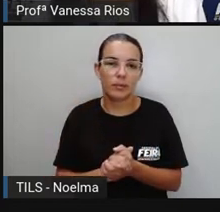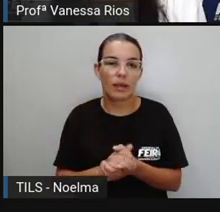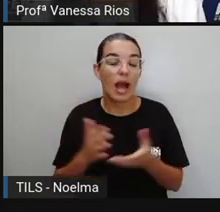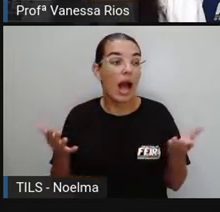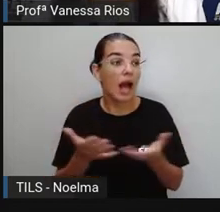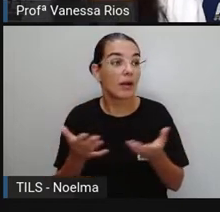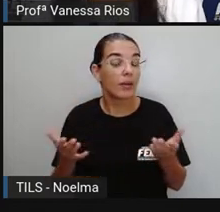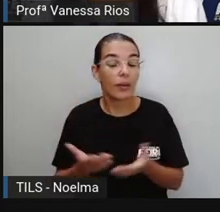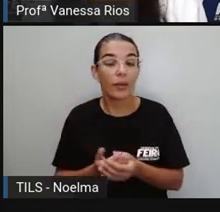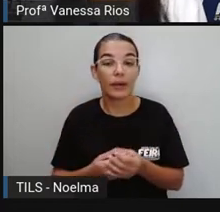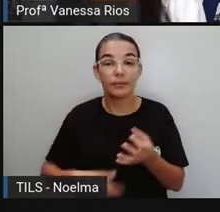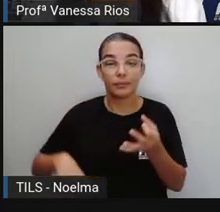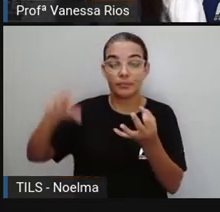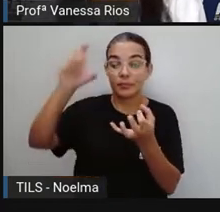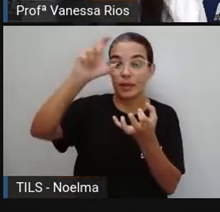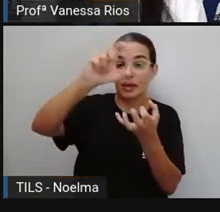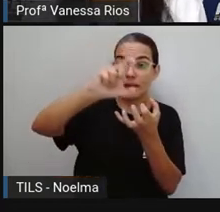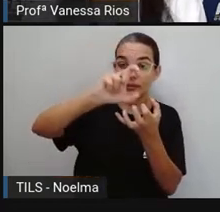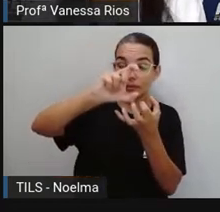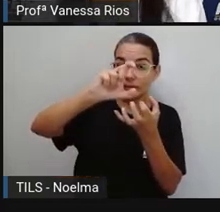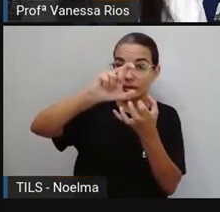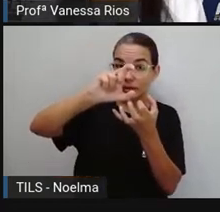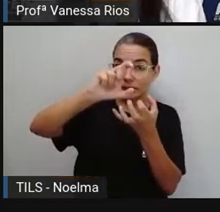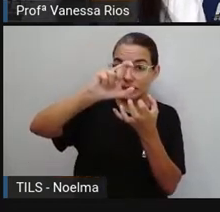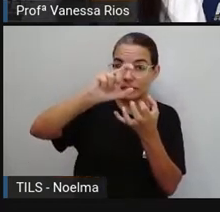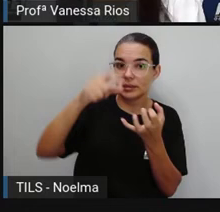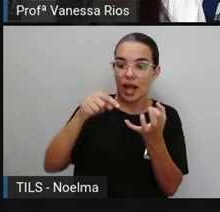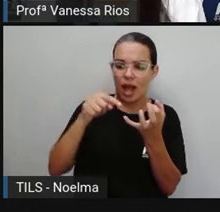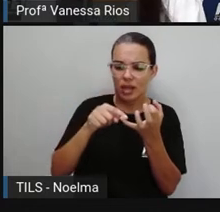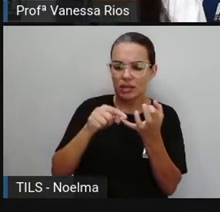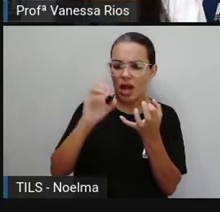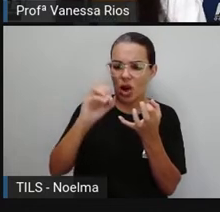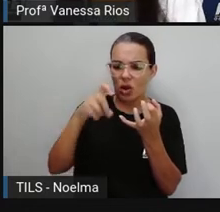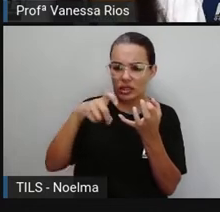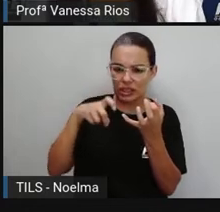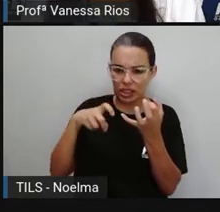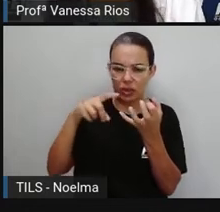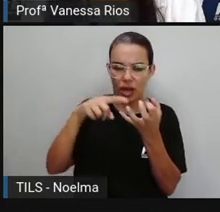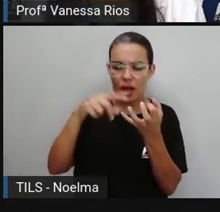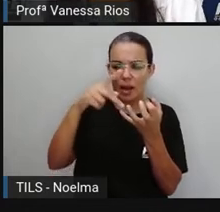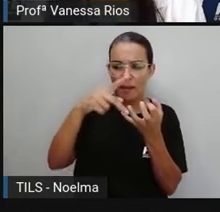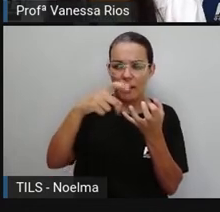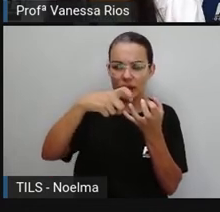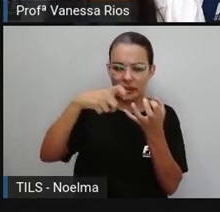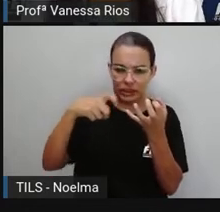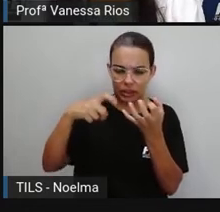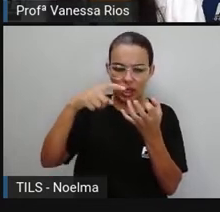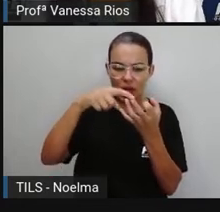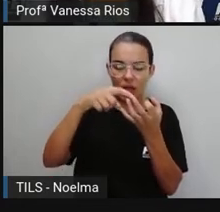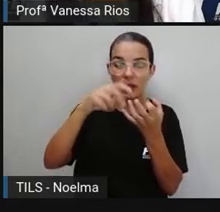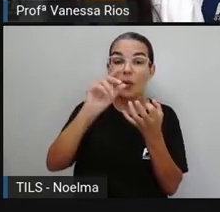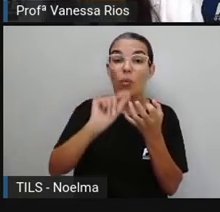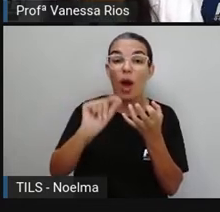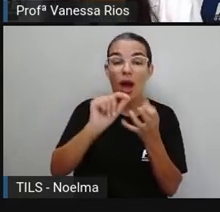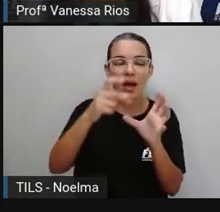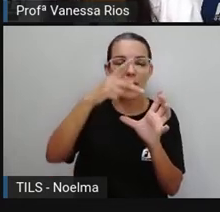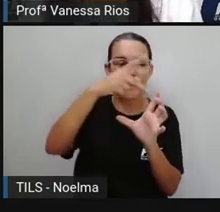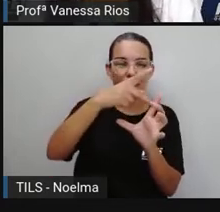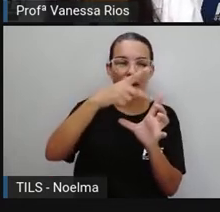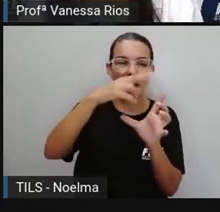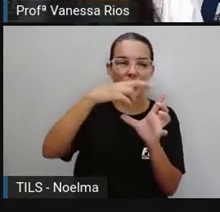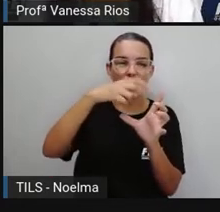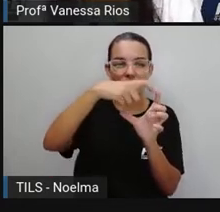Chegamos nas pró-paroxítonas, onde aí a localização da sílaba